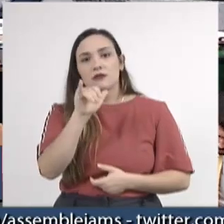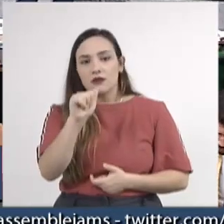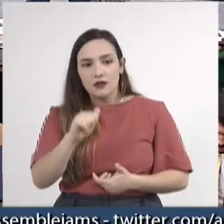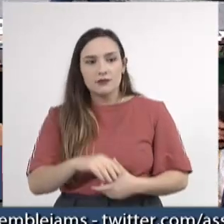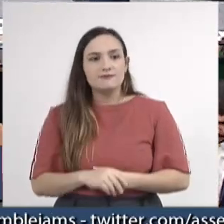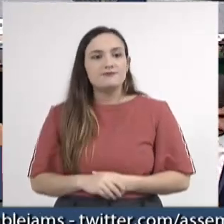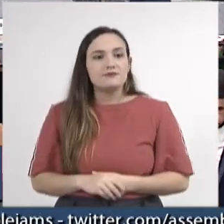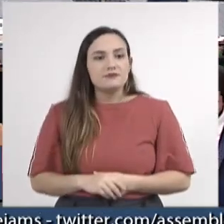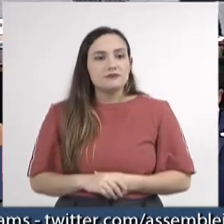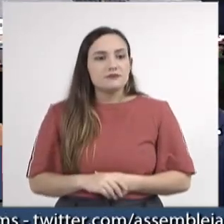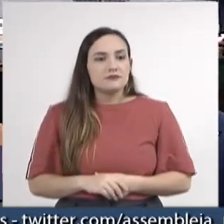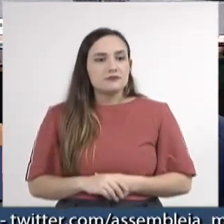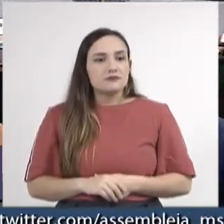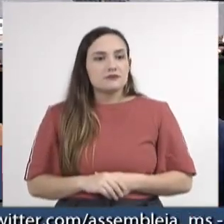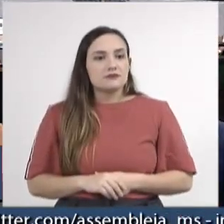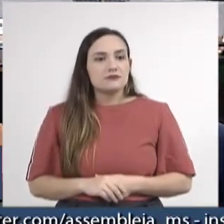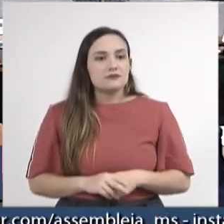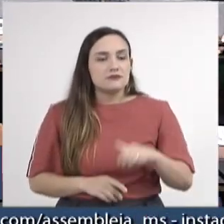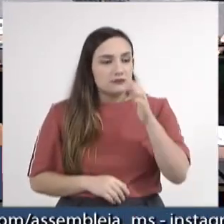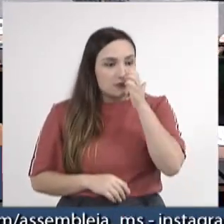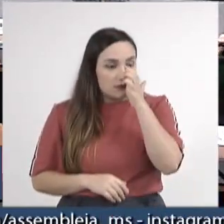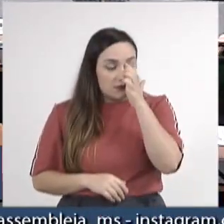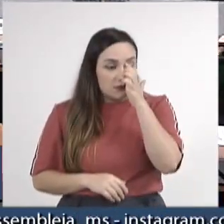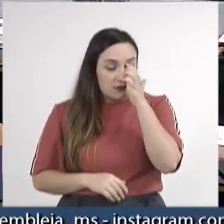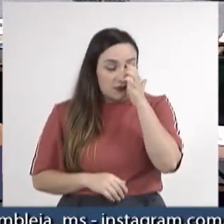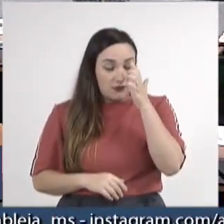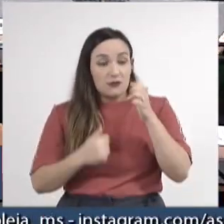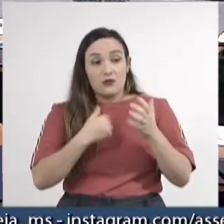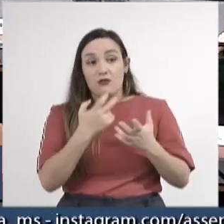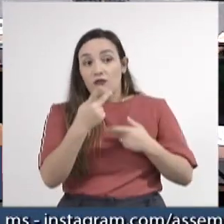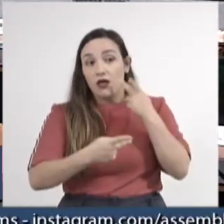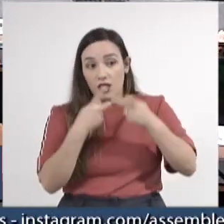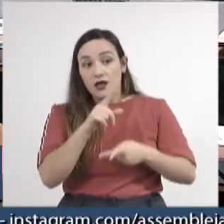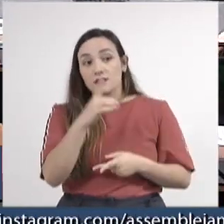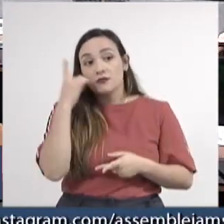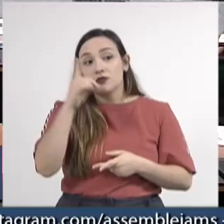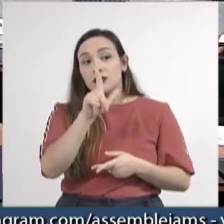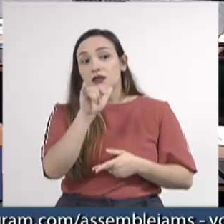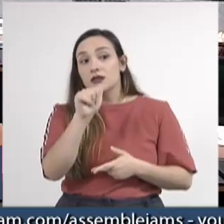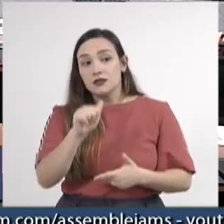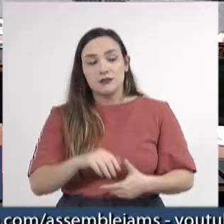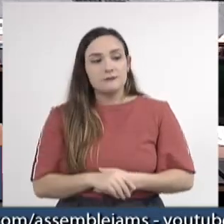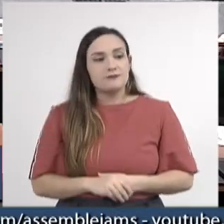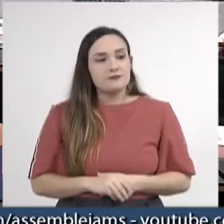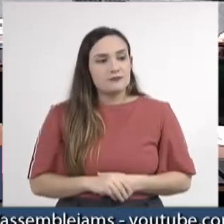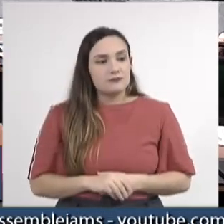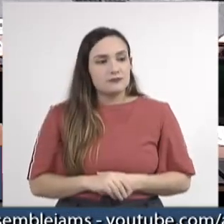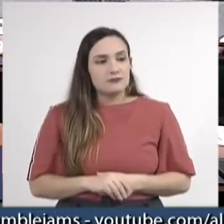Nogueira. Quero abrir um parênteses aqui, deputado Lia, para dizer que